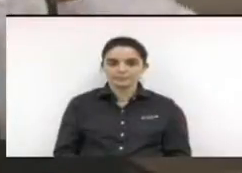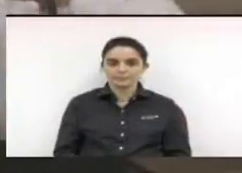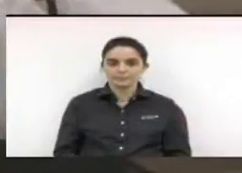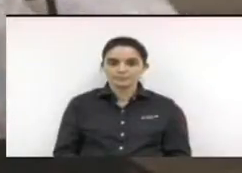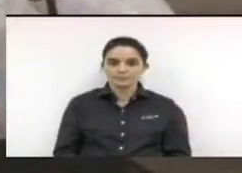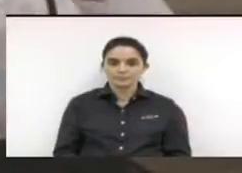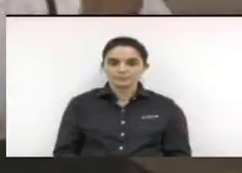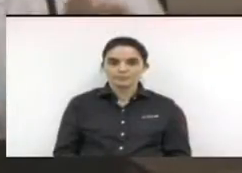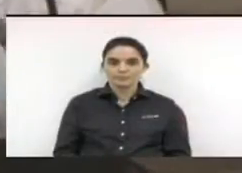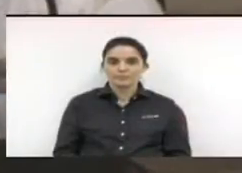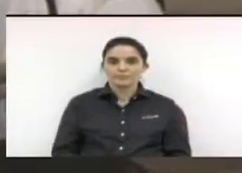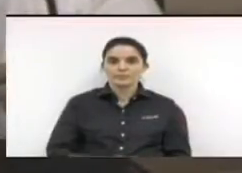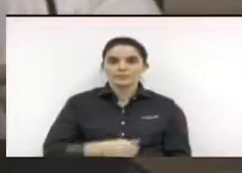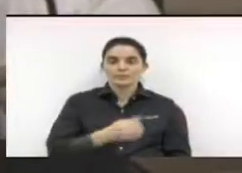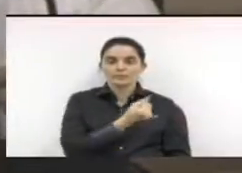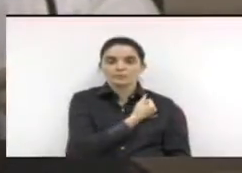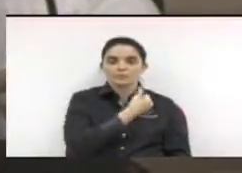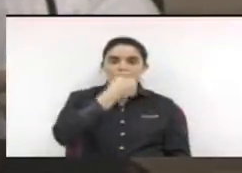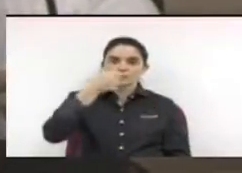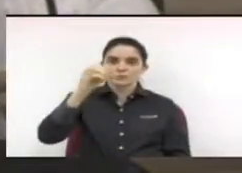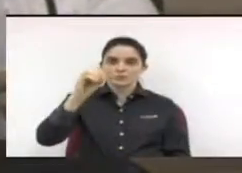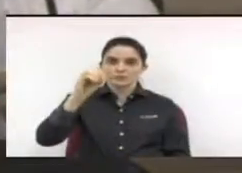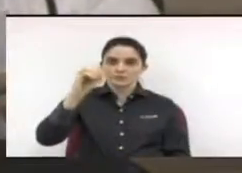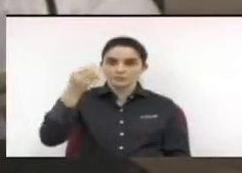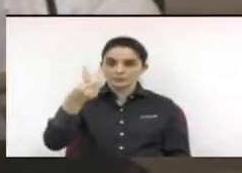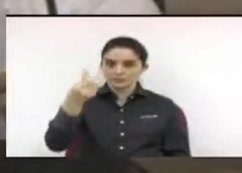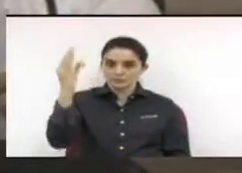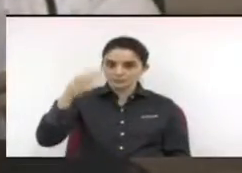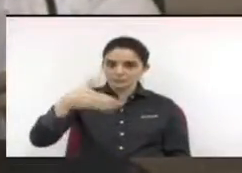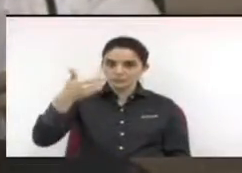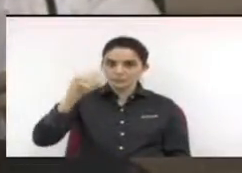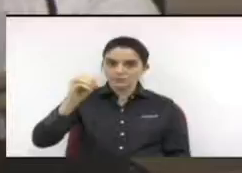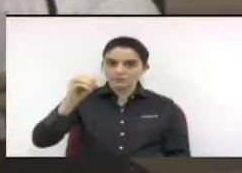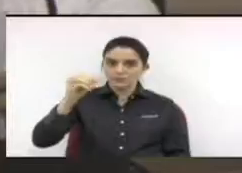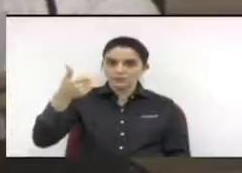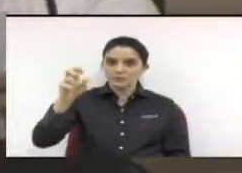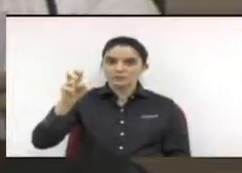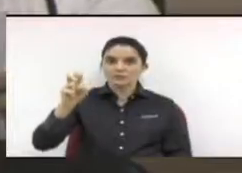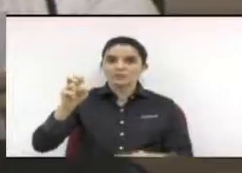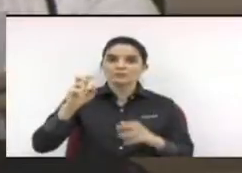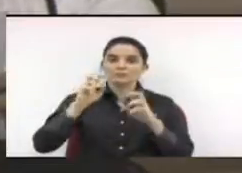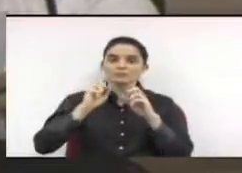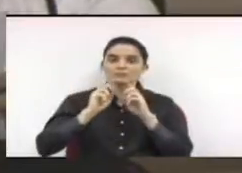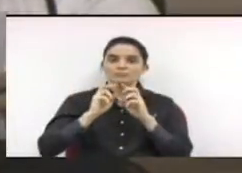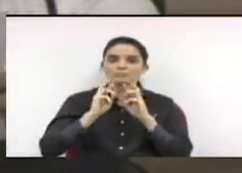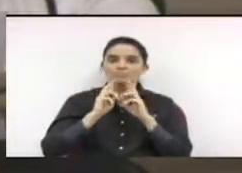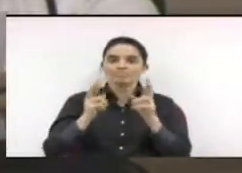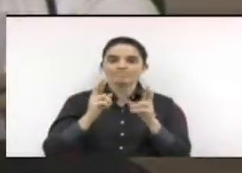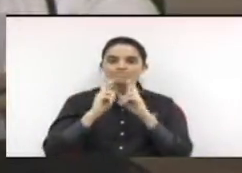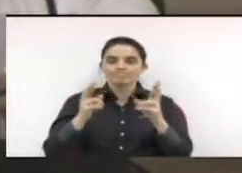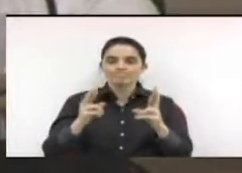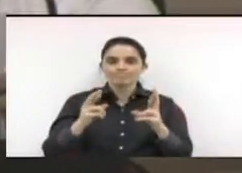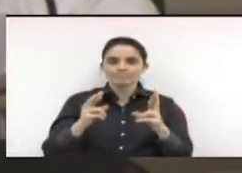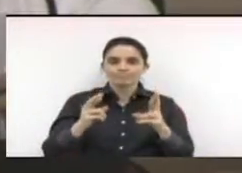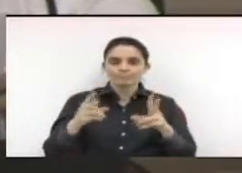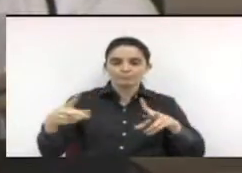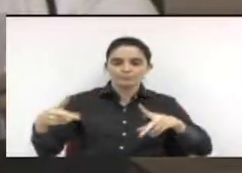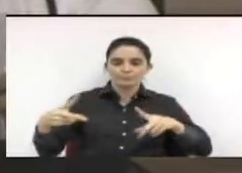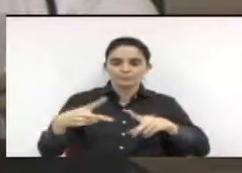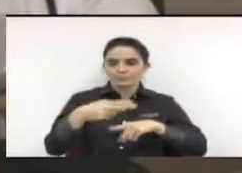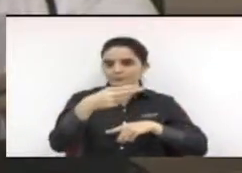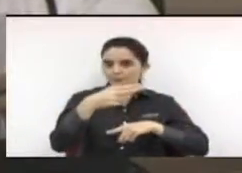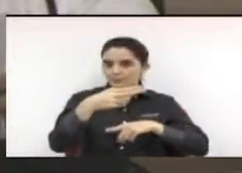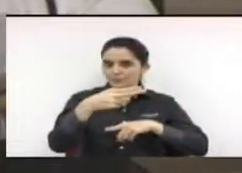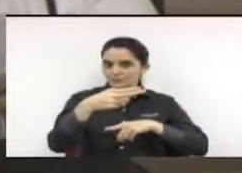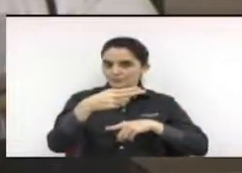Moção número 106 barra 2015. Moção de protesto por possíveis cortes que o governo